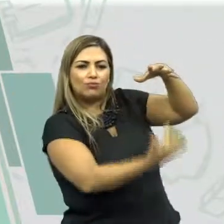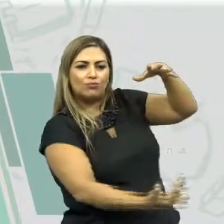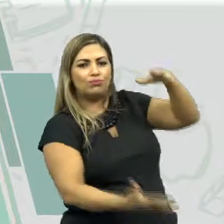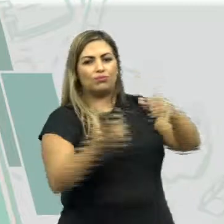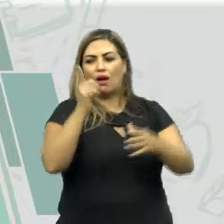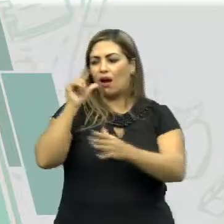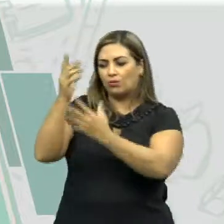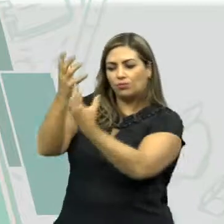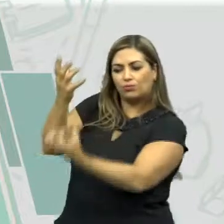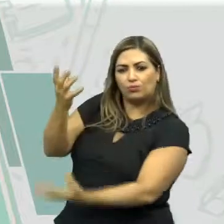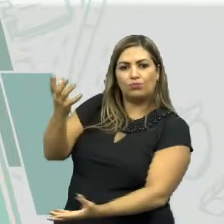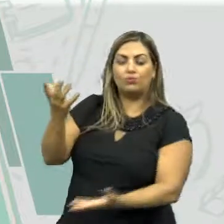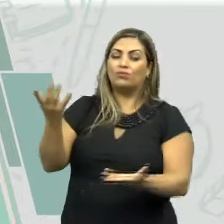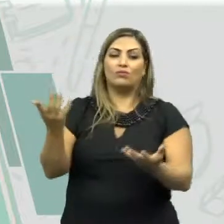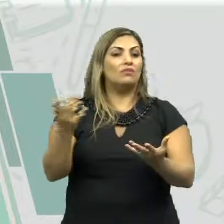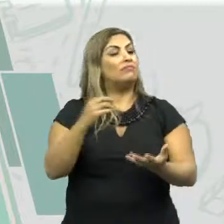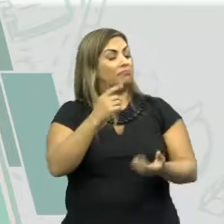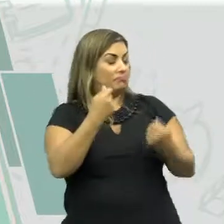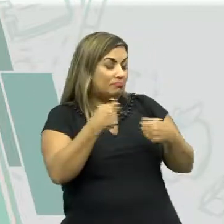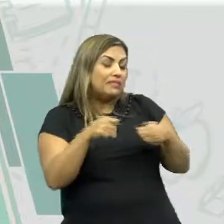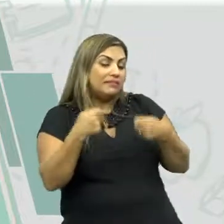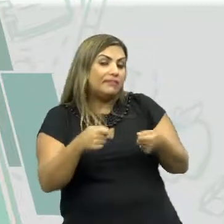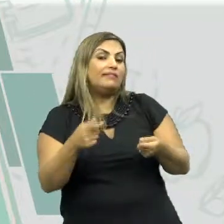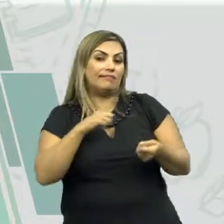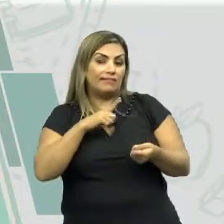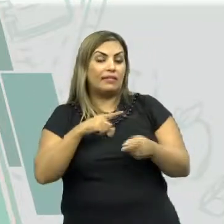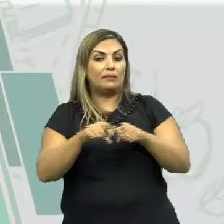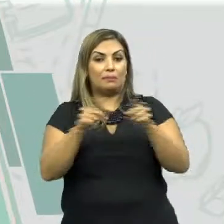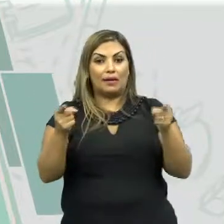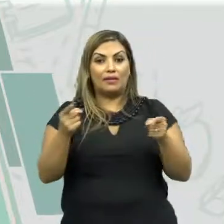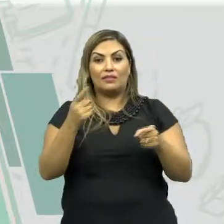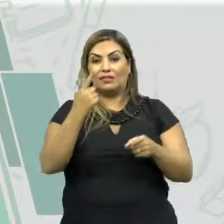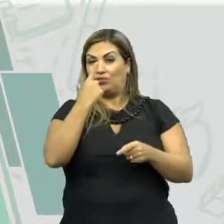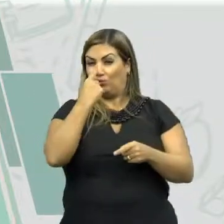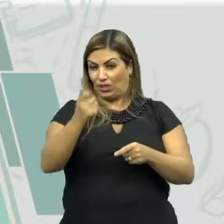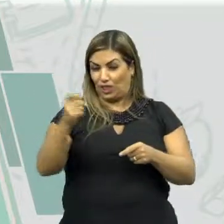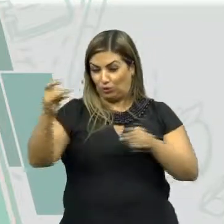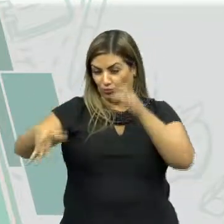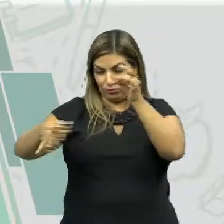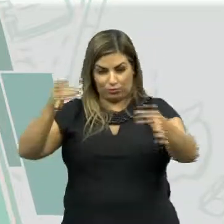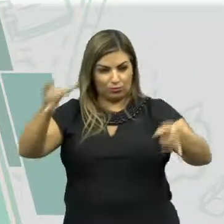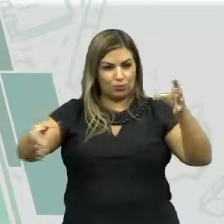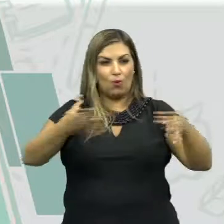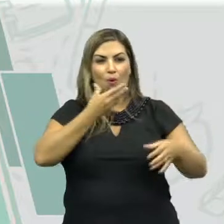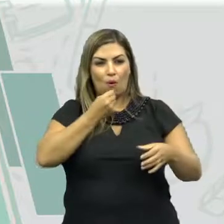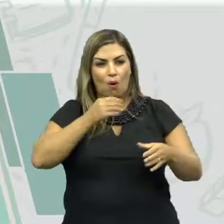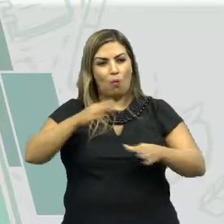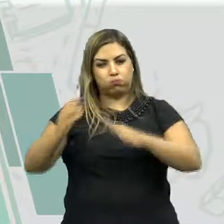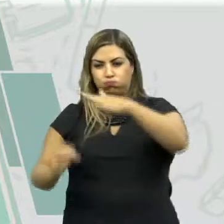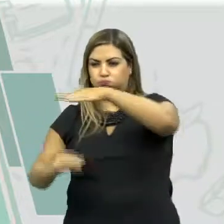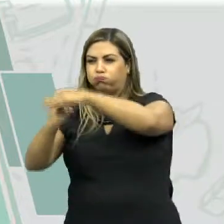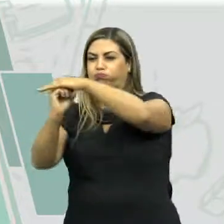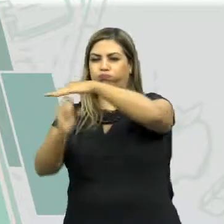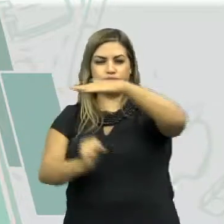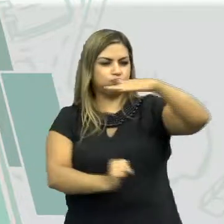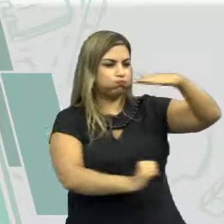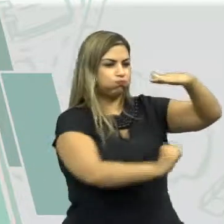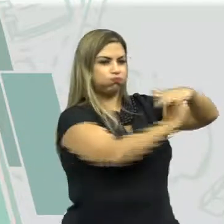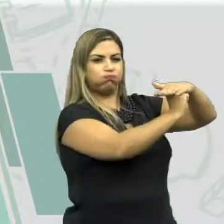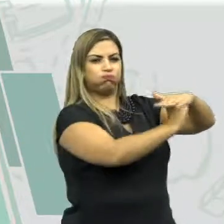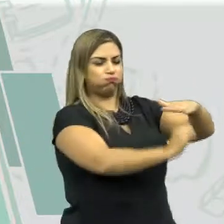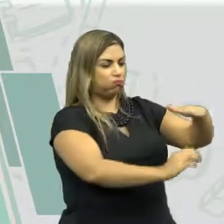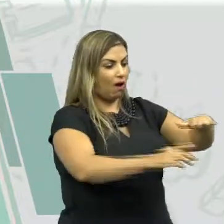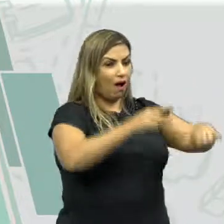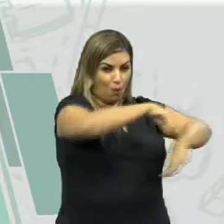relação a essa chuva? Teria que ter em relação aos bueiros. Mas a poluição causada pelo homem entope os bueiros,